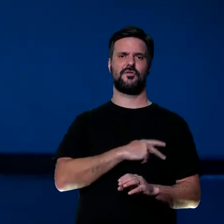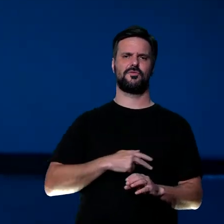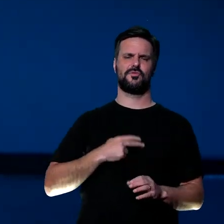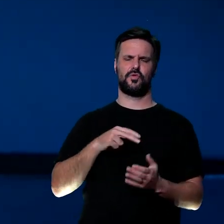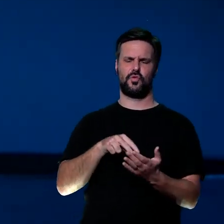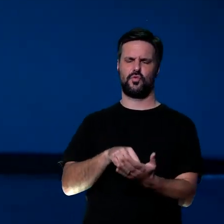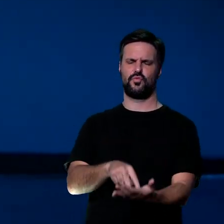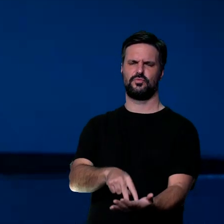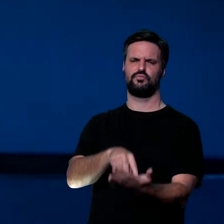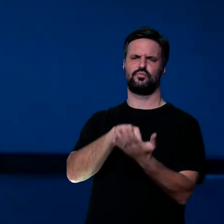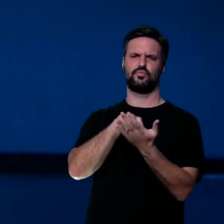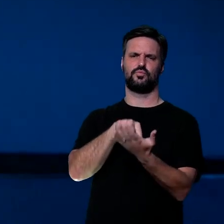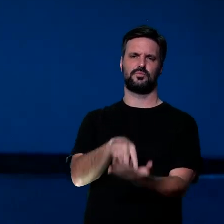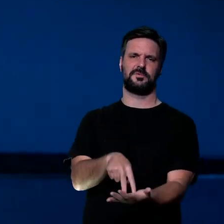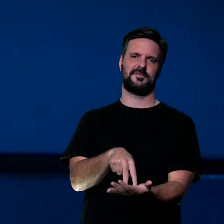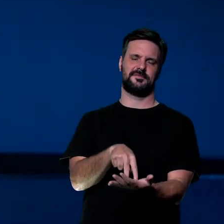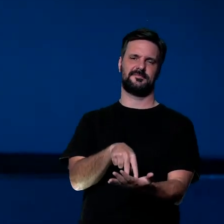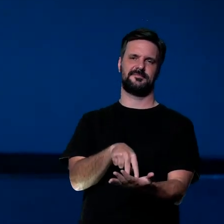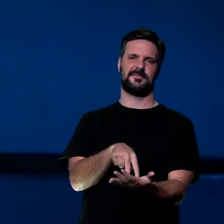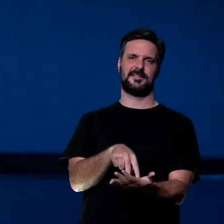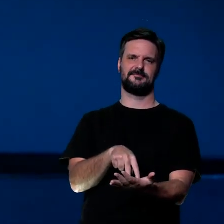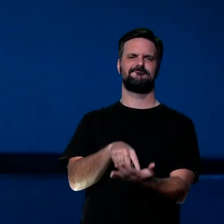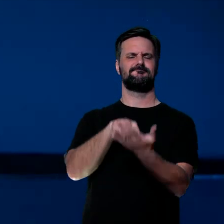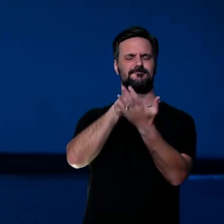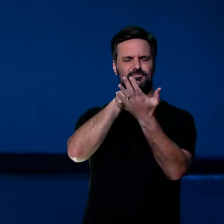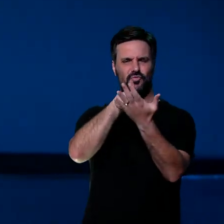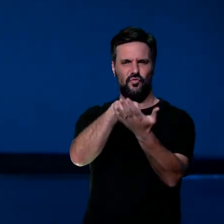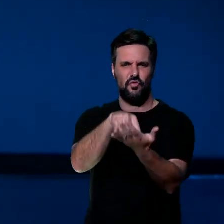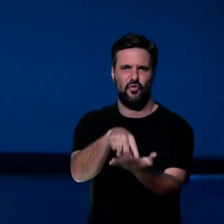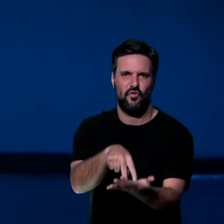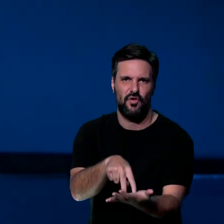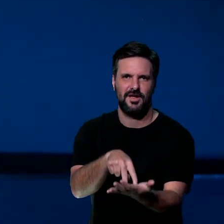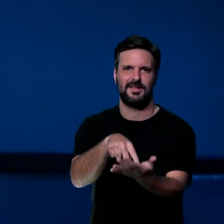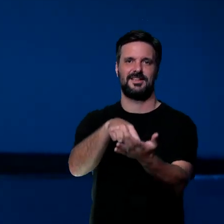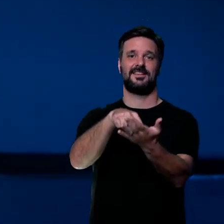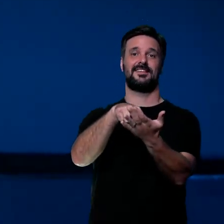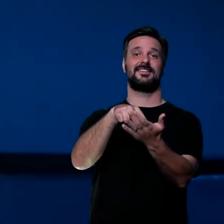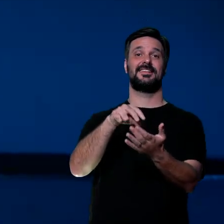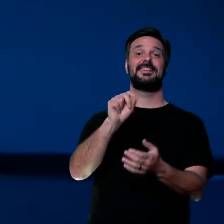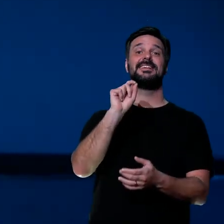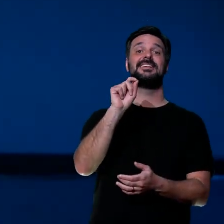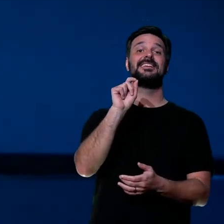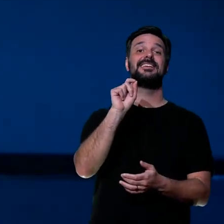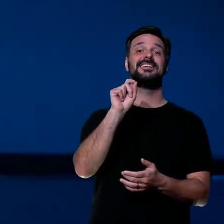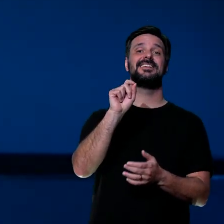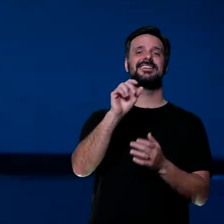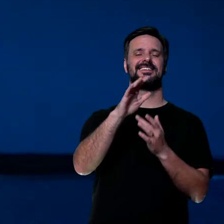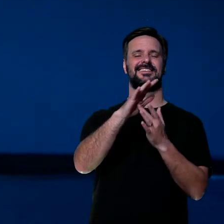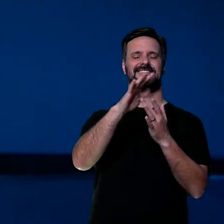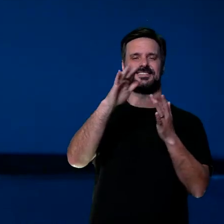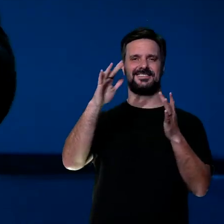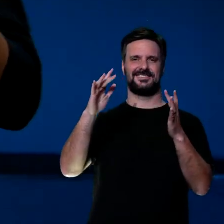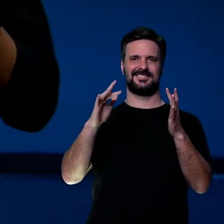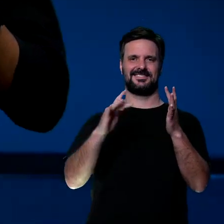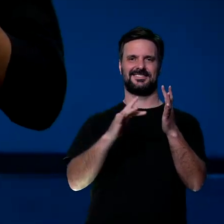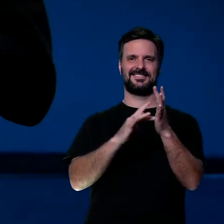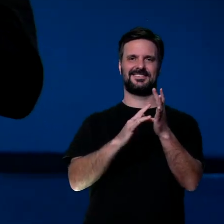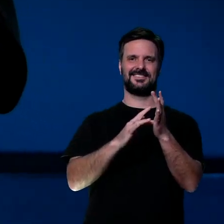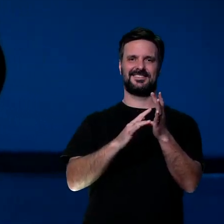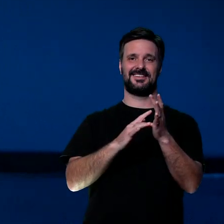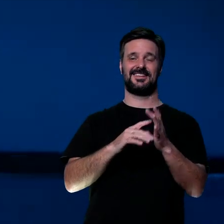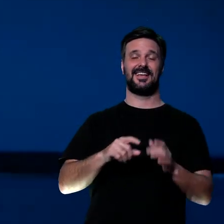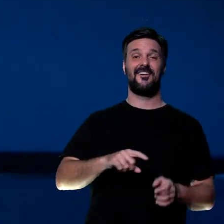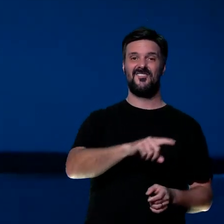firmes, permaneçam, em Jesus, firmes, e assim vocês